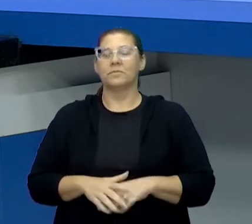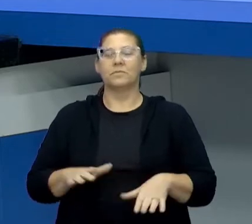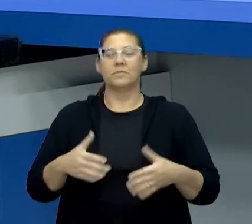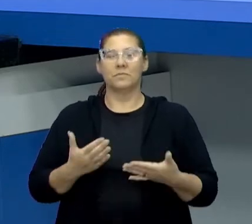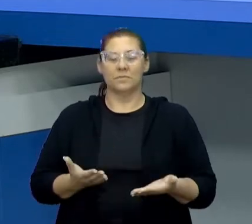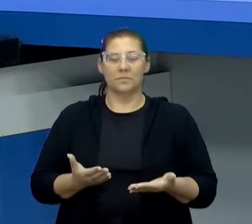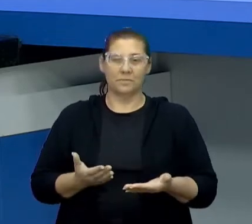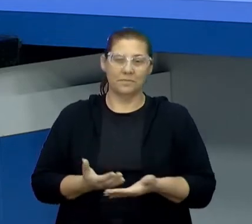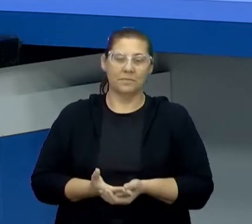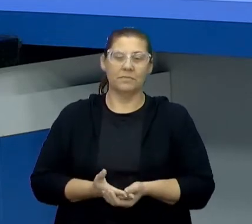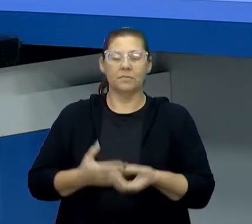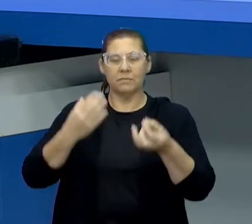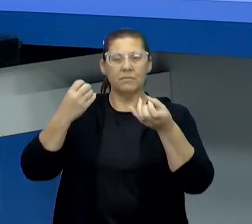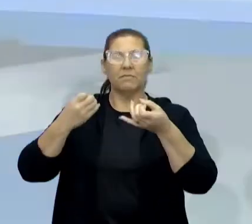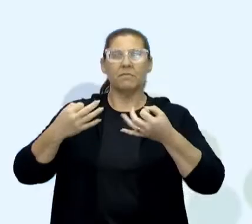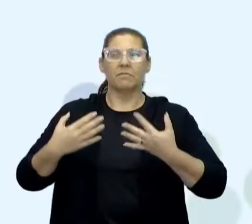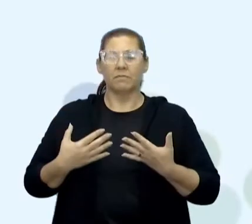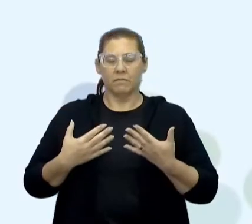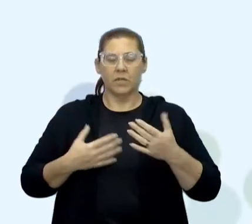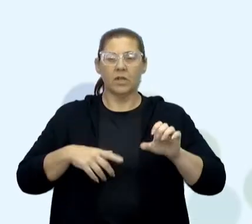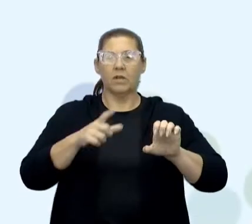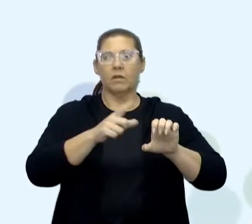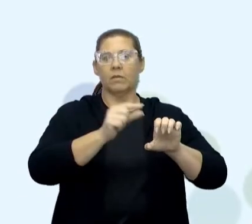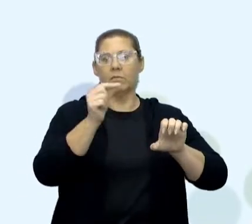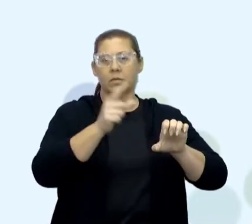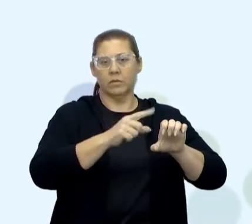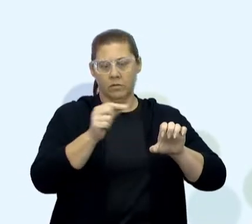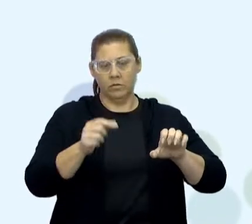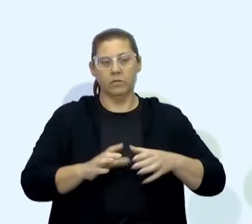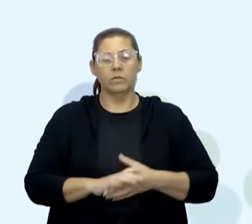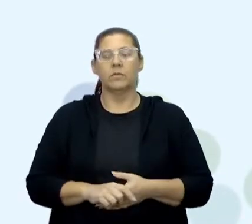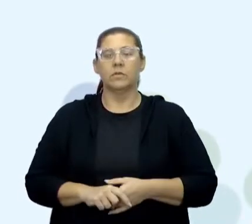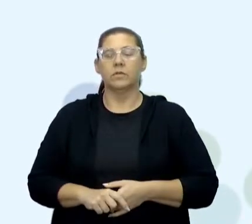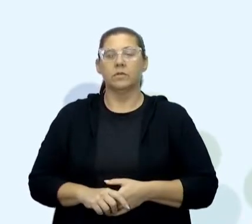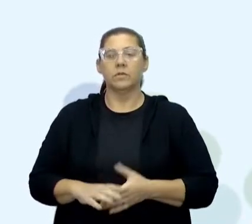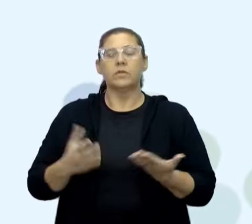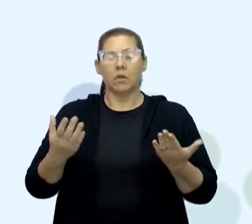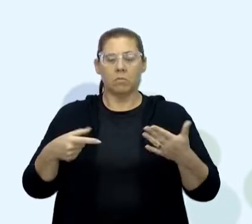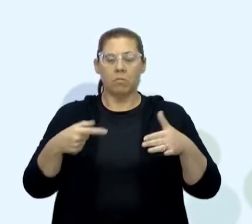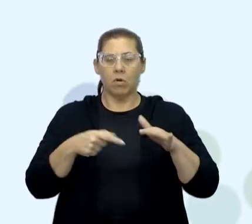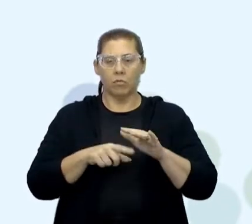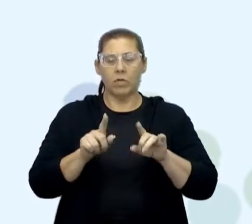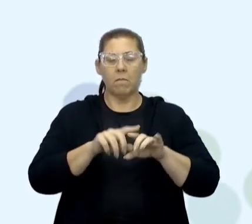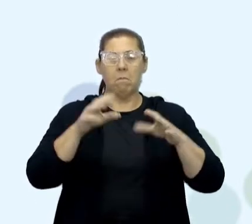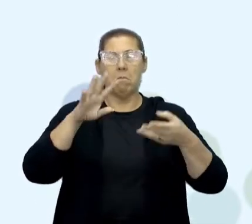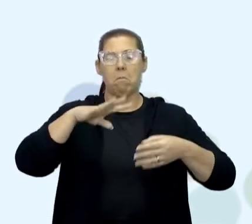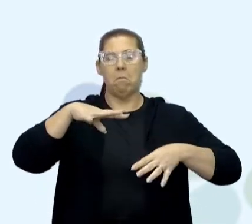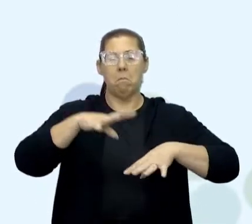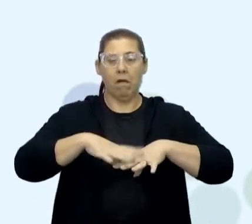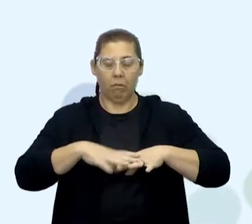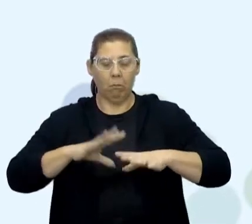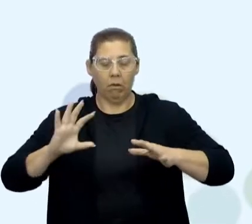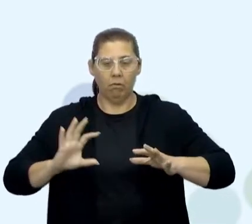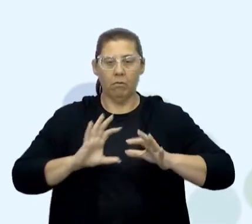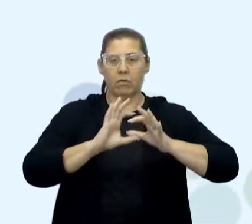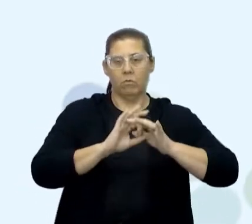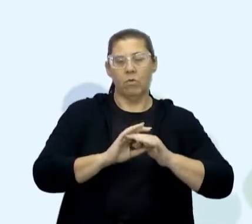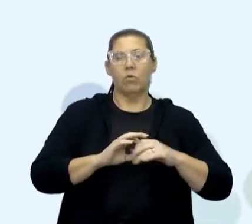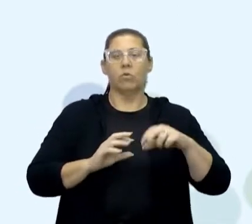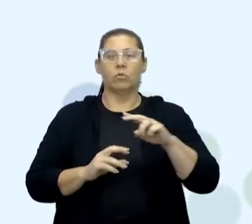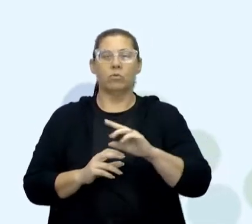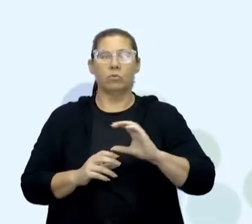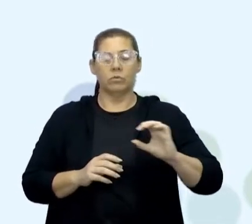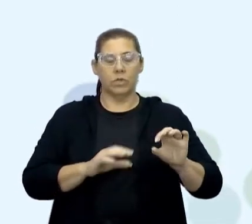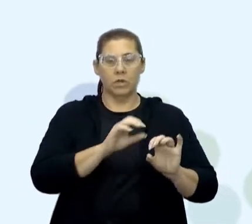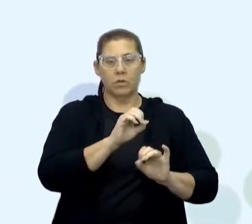Então vamos falar sobre empreendedorismo, que é o eixo estruturante. O aprofundamento é a matemática conectada, a unidade curricular